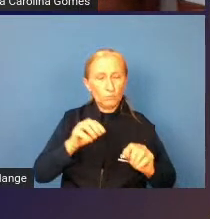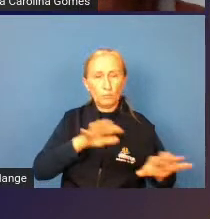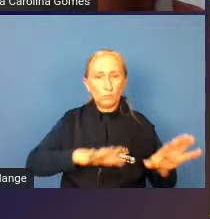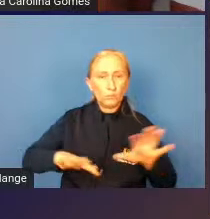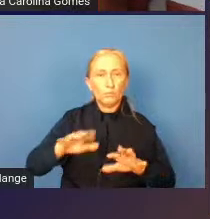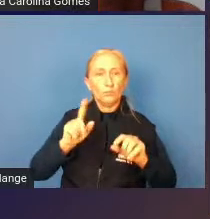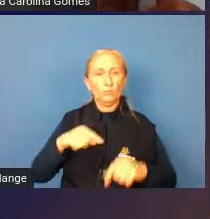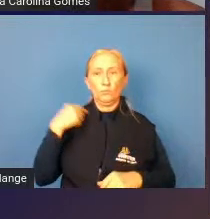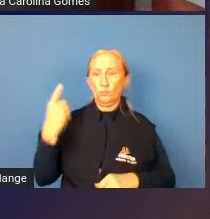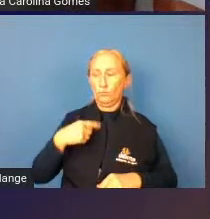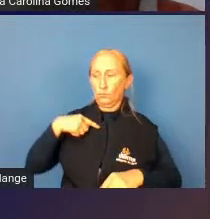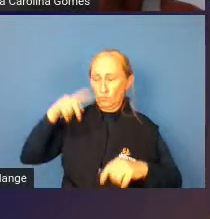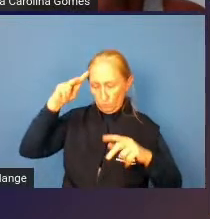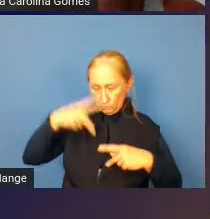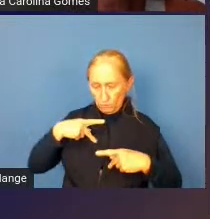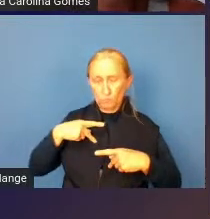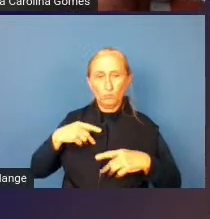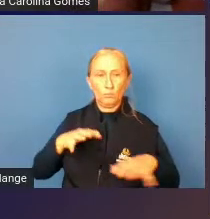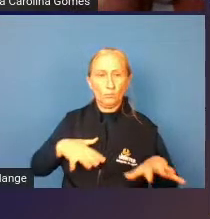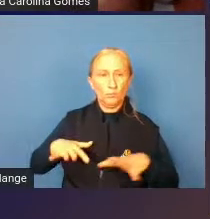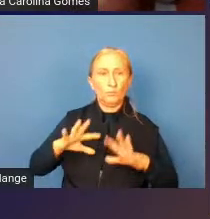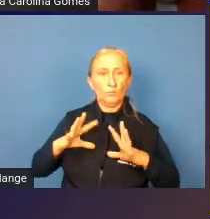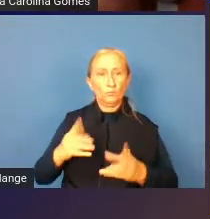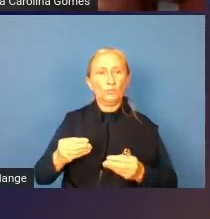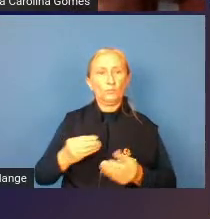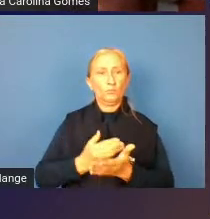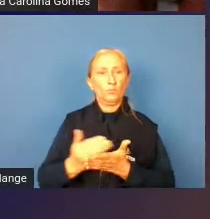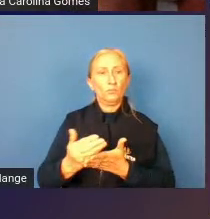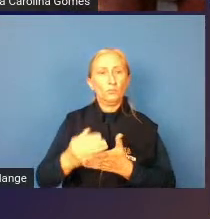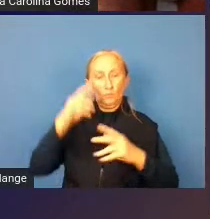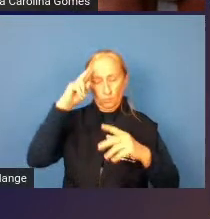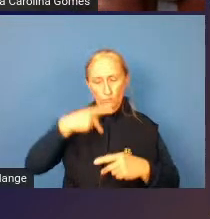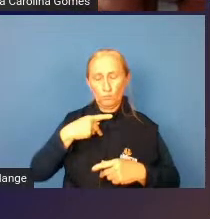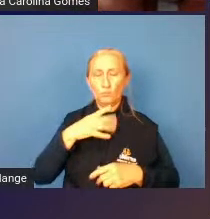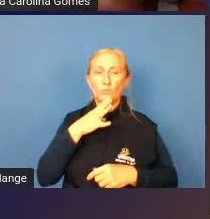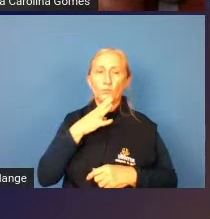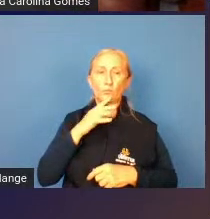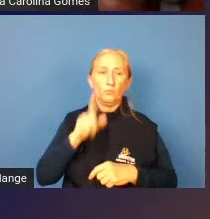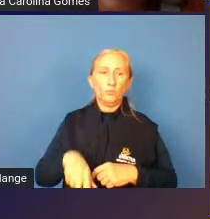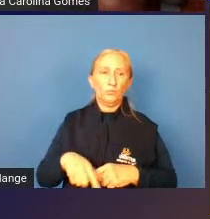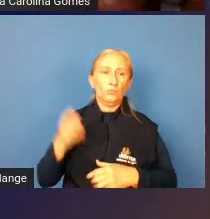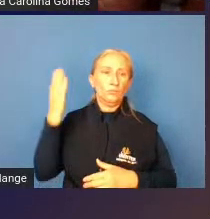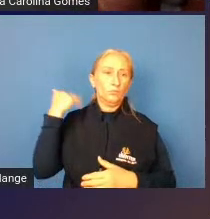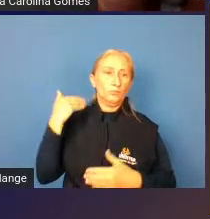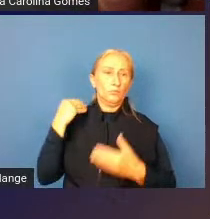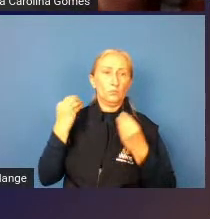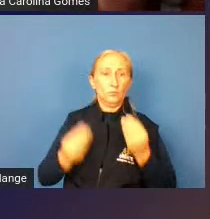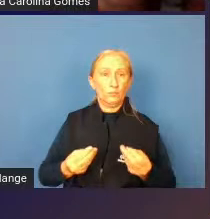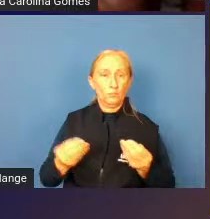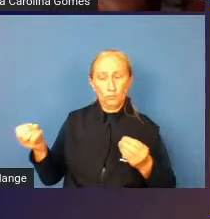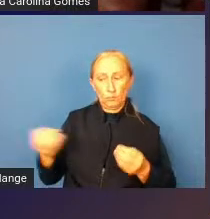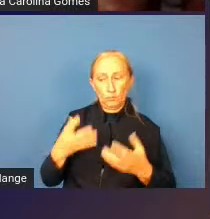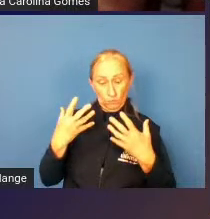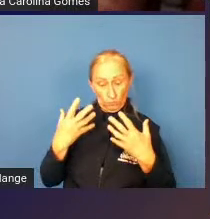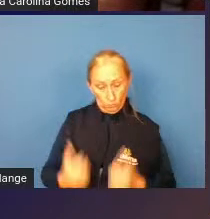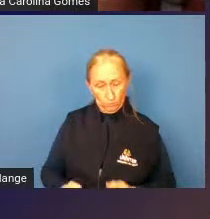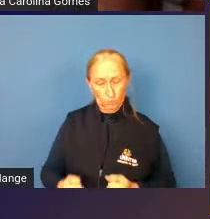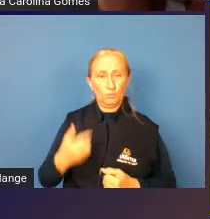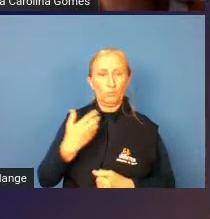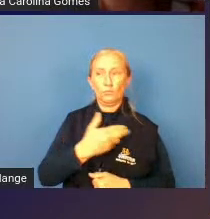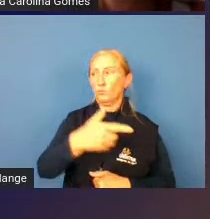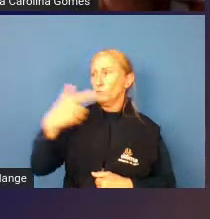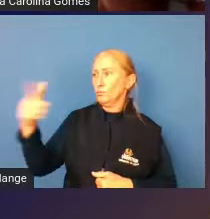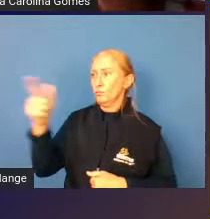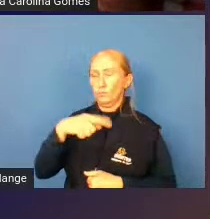deles nossos próprios movimentos e tudo isso vem a partir do nosso autoconhecimento que nem eu disse antes se nós nos aceitamos nós aceitamos